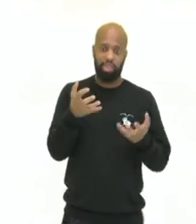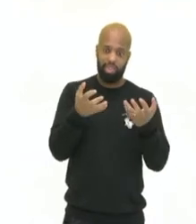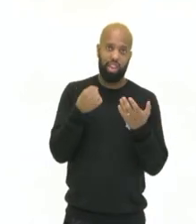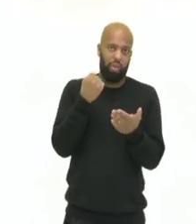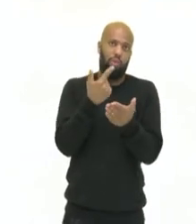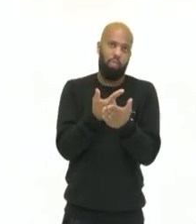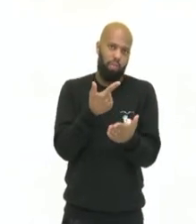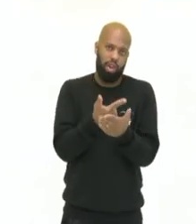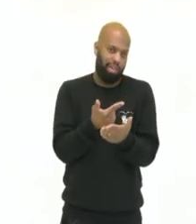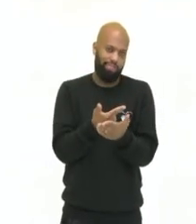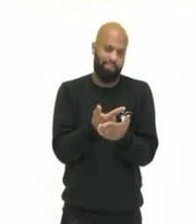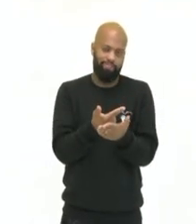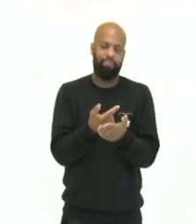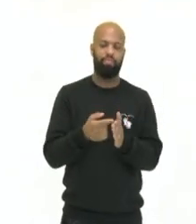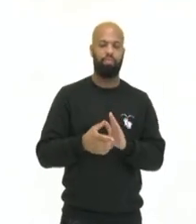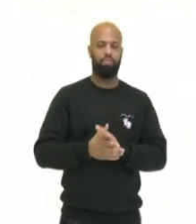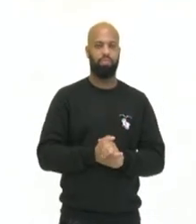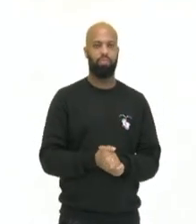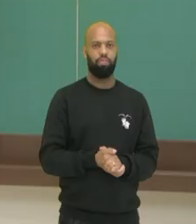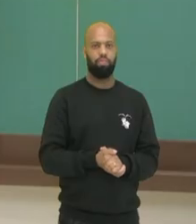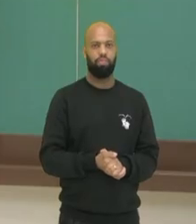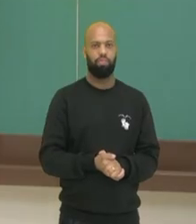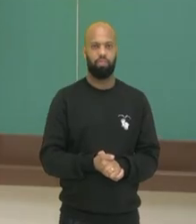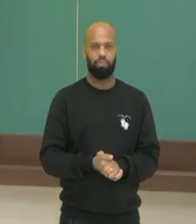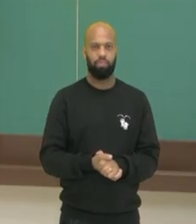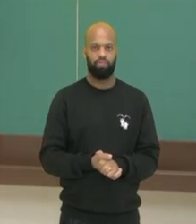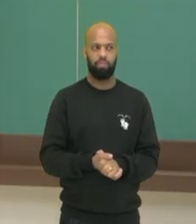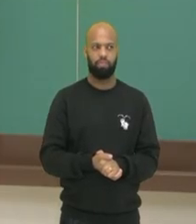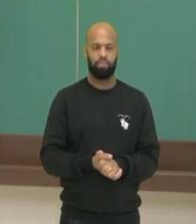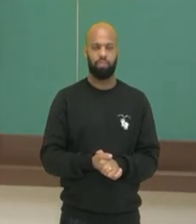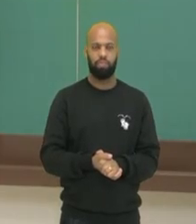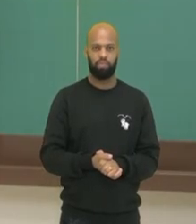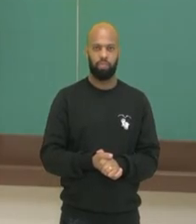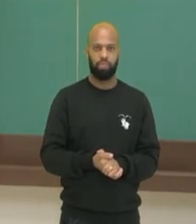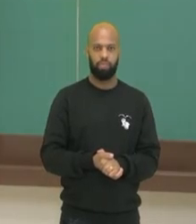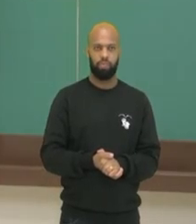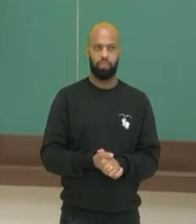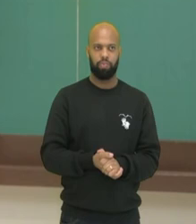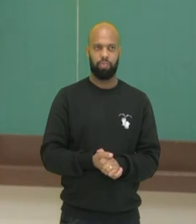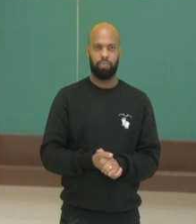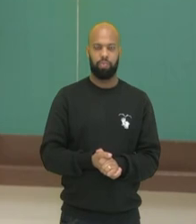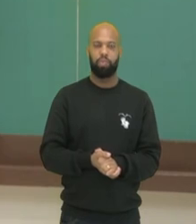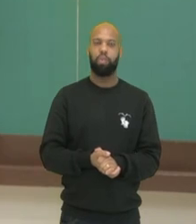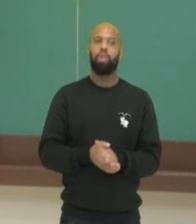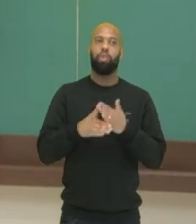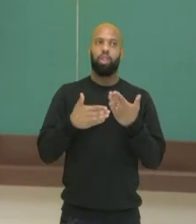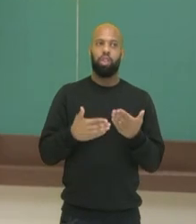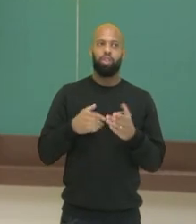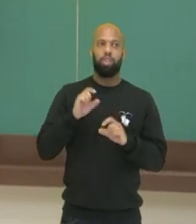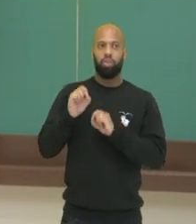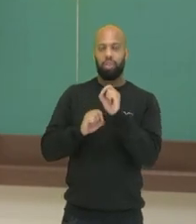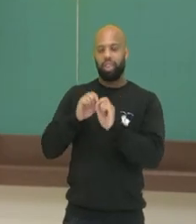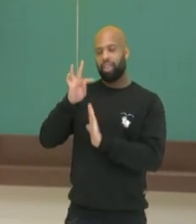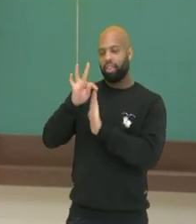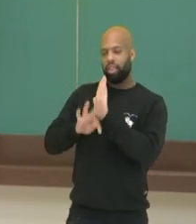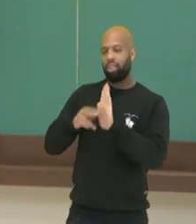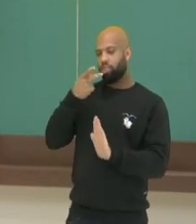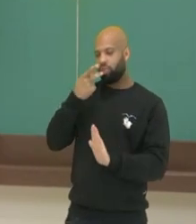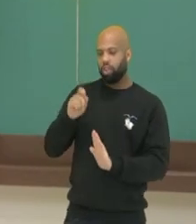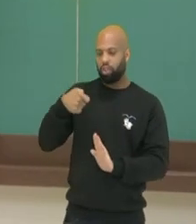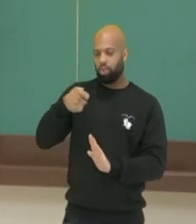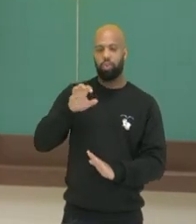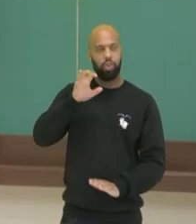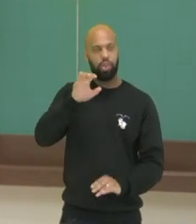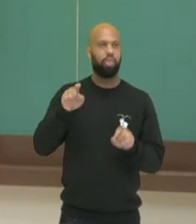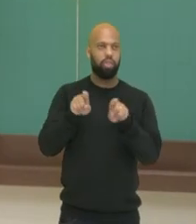tais indivíduos não têm maturidade nem discernimento da realidade. Então a matéria discutiu isso, a reportagem